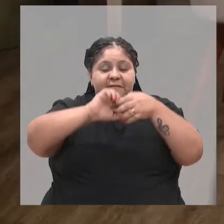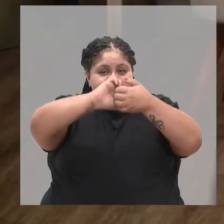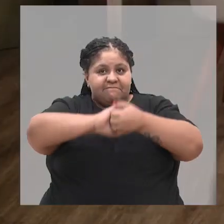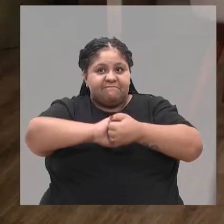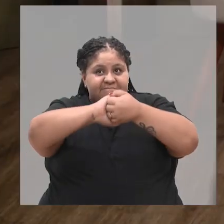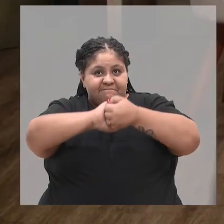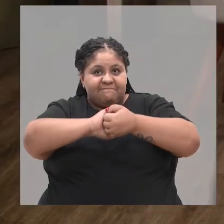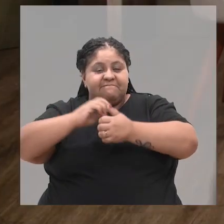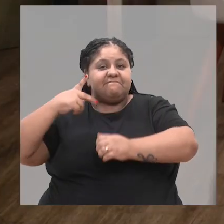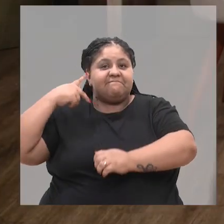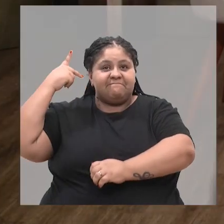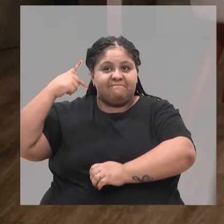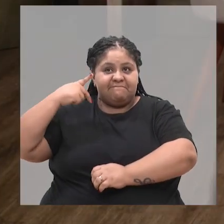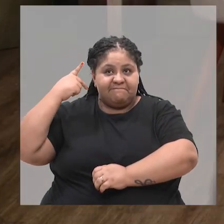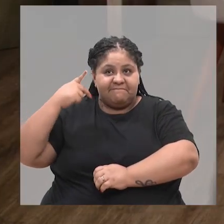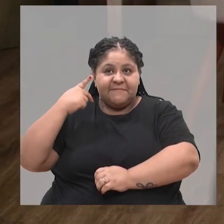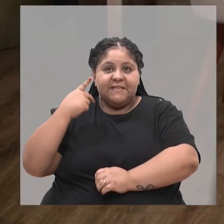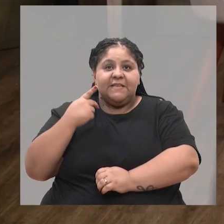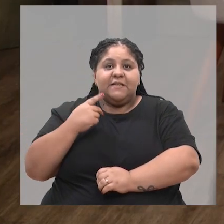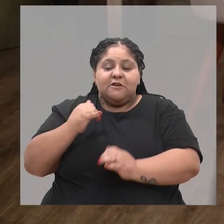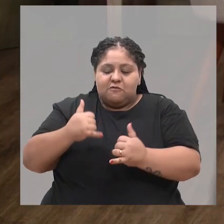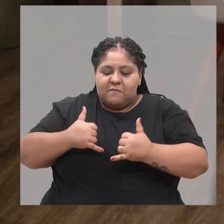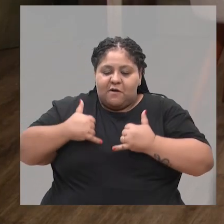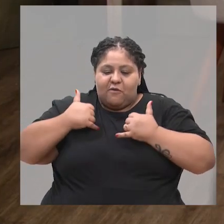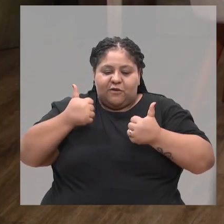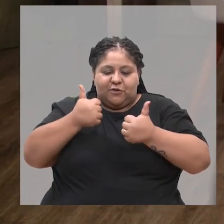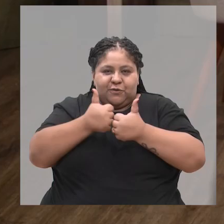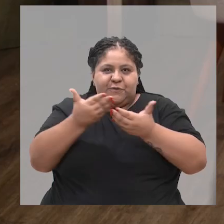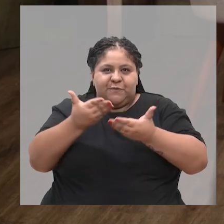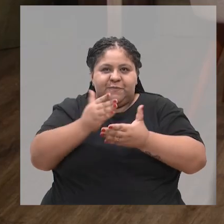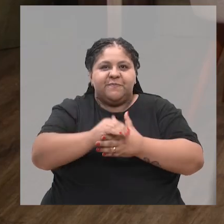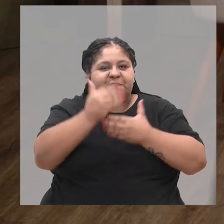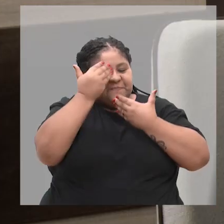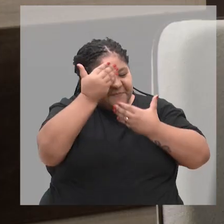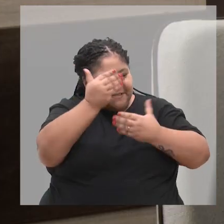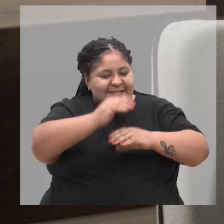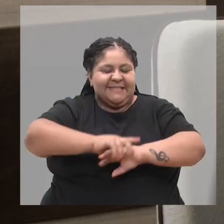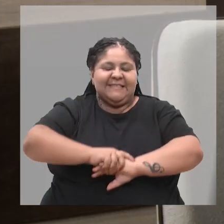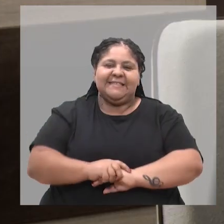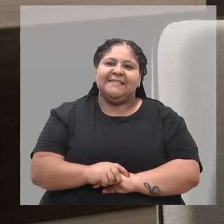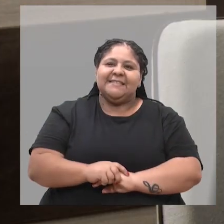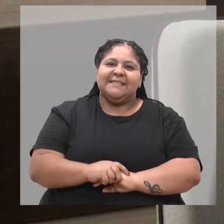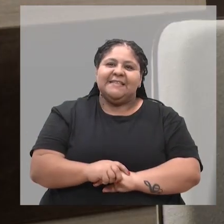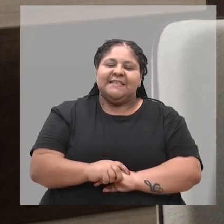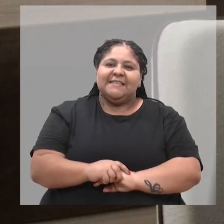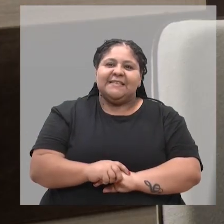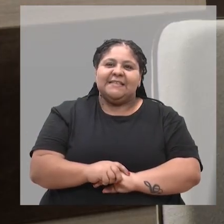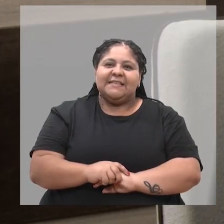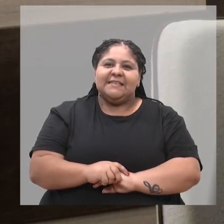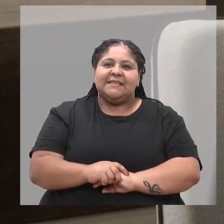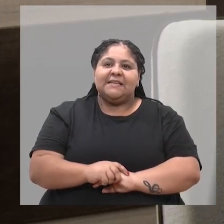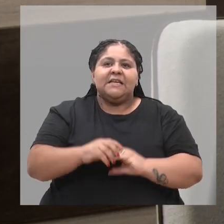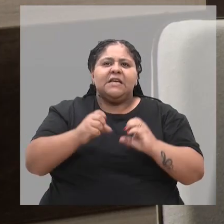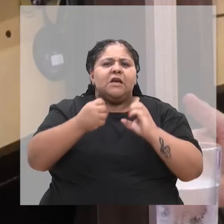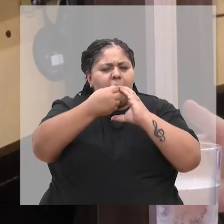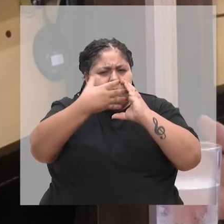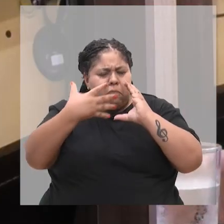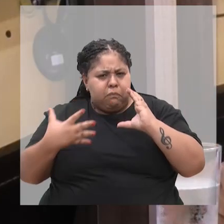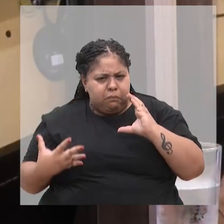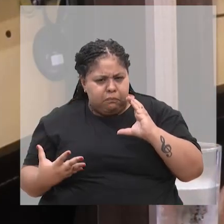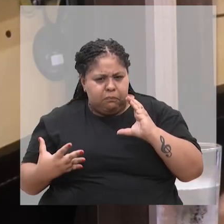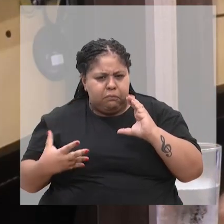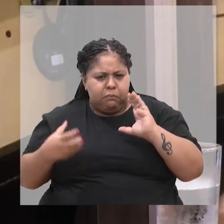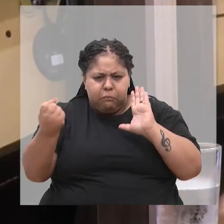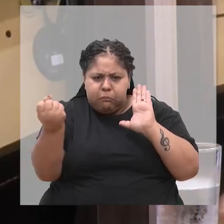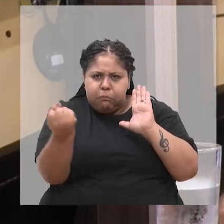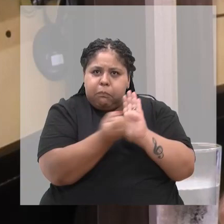senhora vereadora Corina, uma honra tê-la aqui conosco. Obrigada. A senhora caracteriza já uma série de